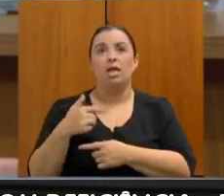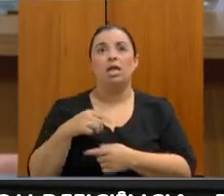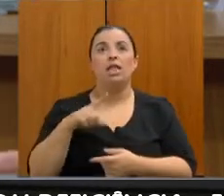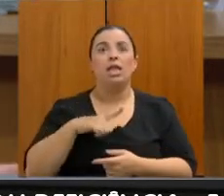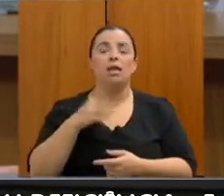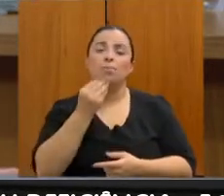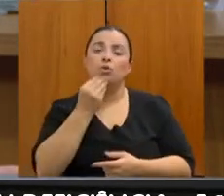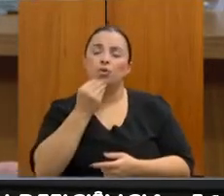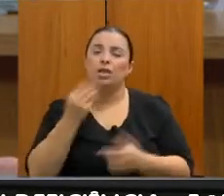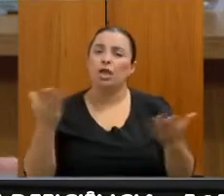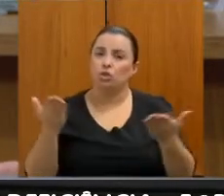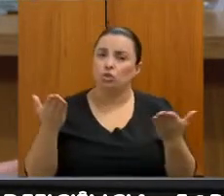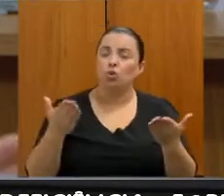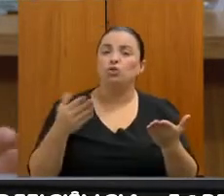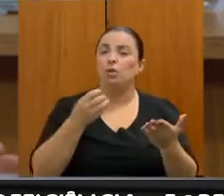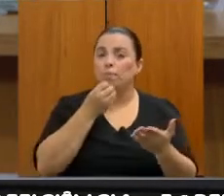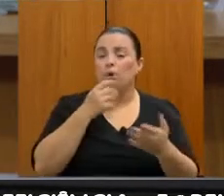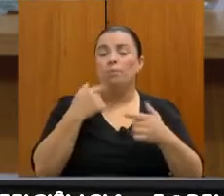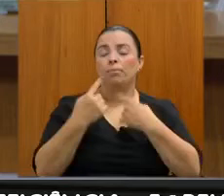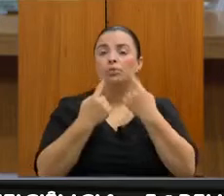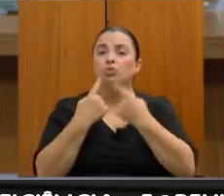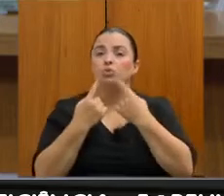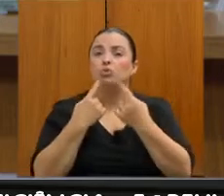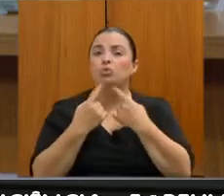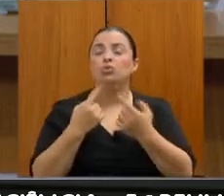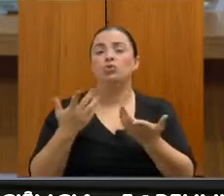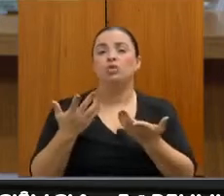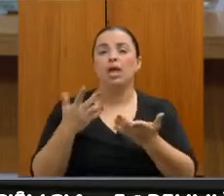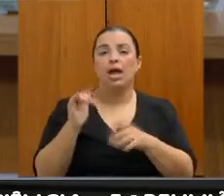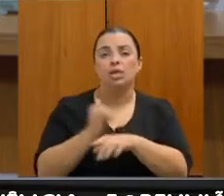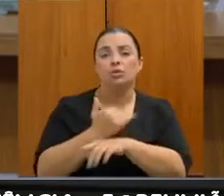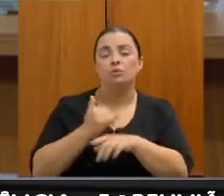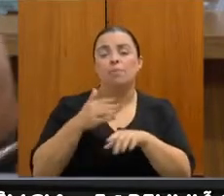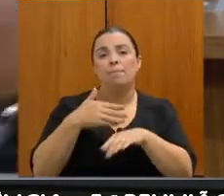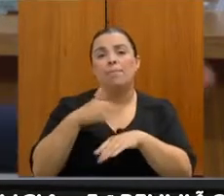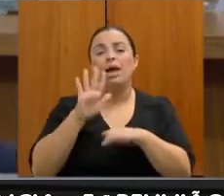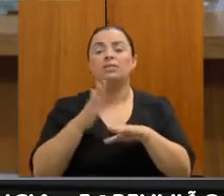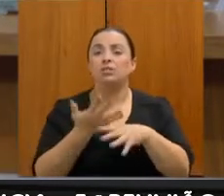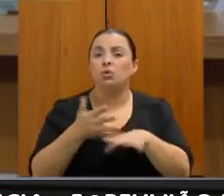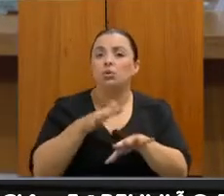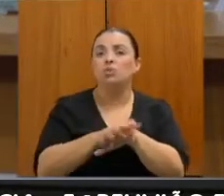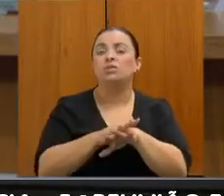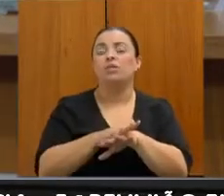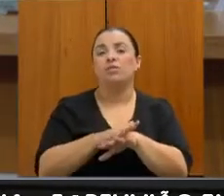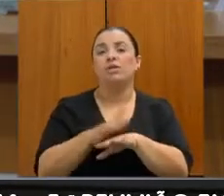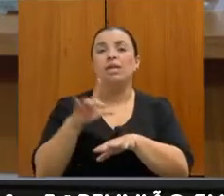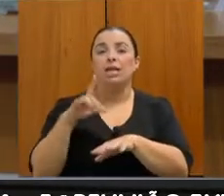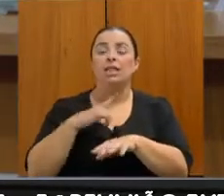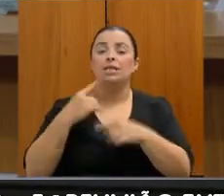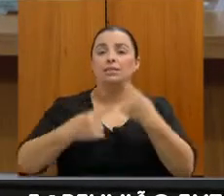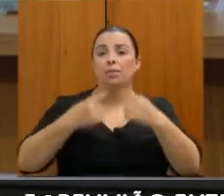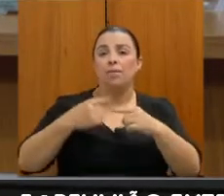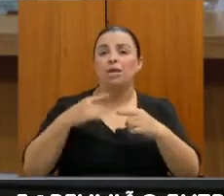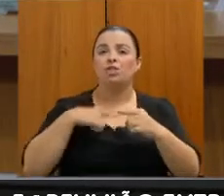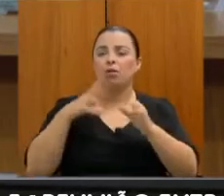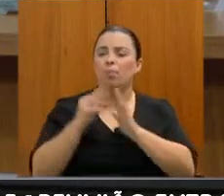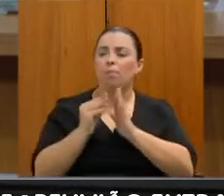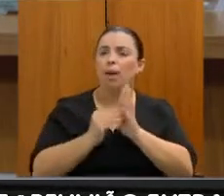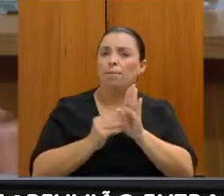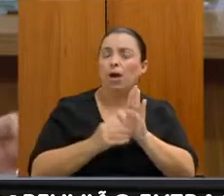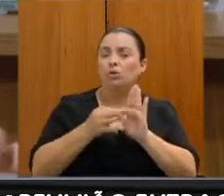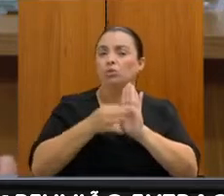como essa para a gente discutir formas mais inclusivas para que a gente consiga, dentro desse debate, sugestões e propostas